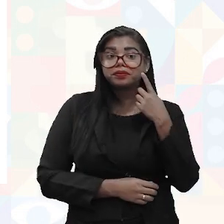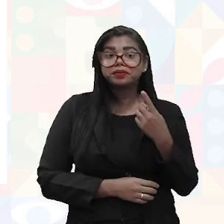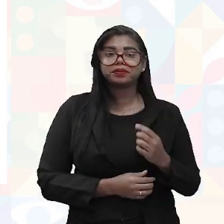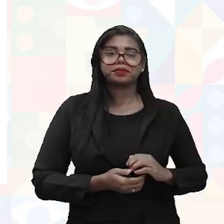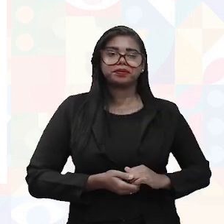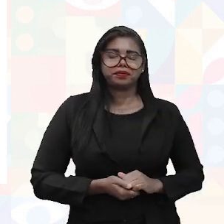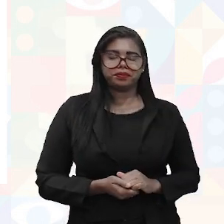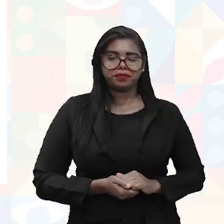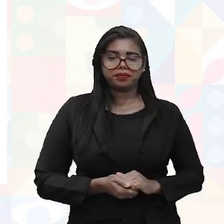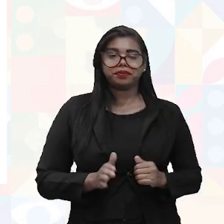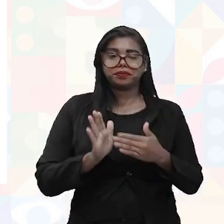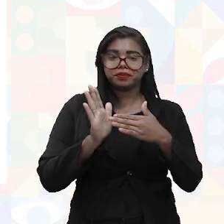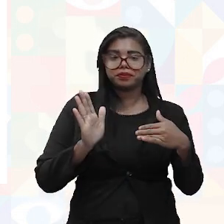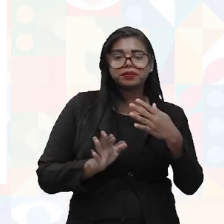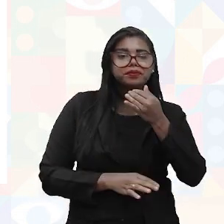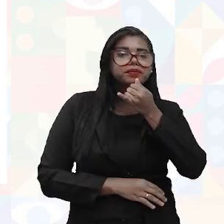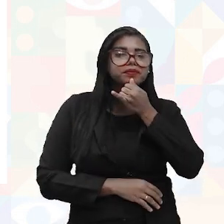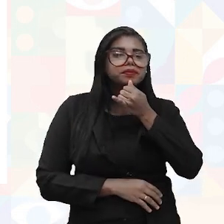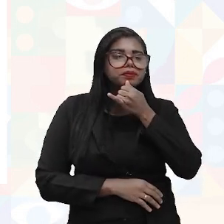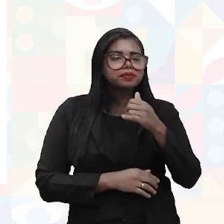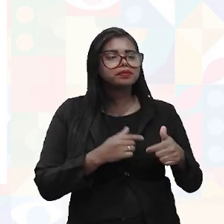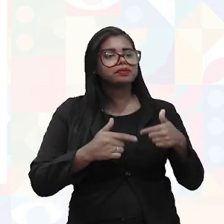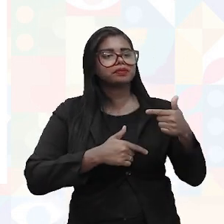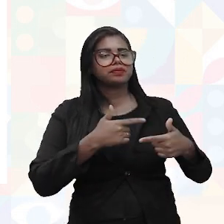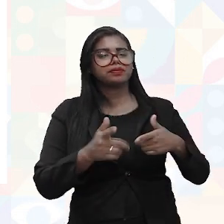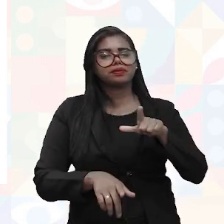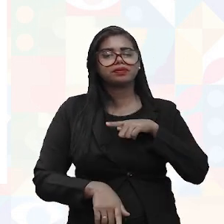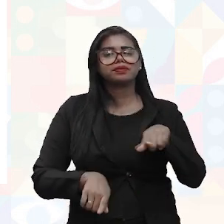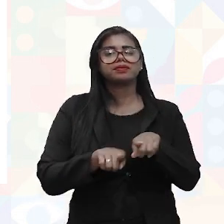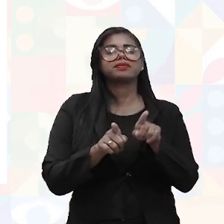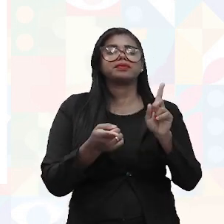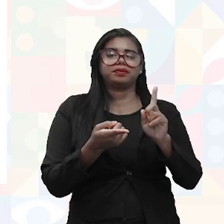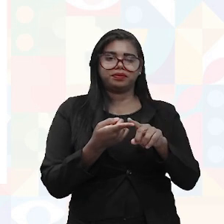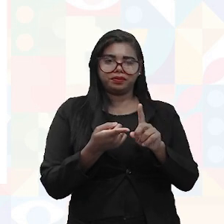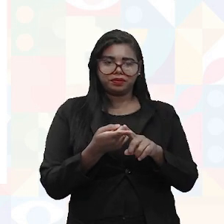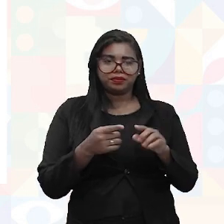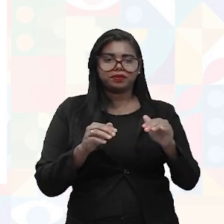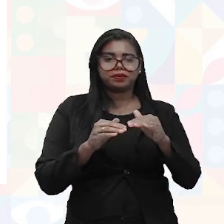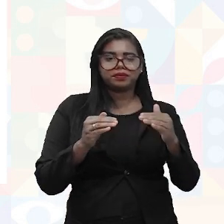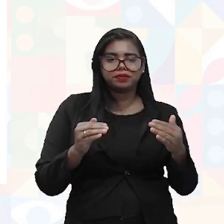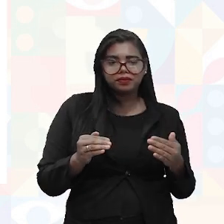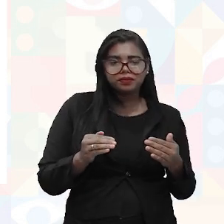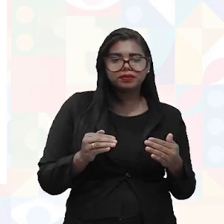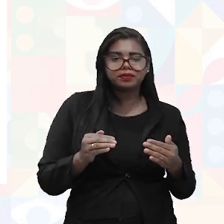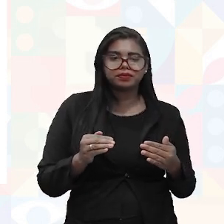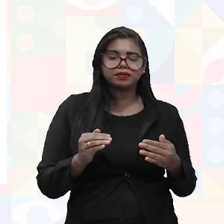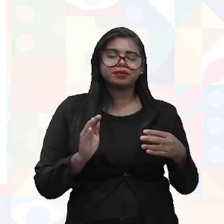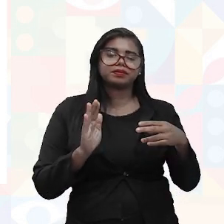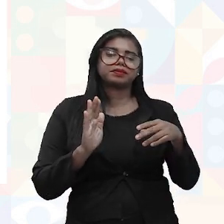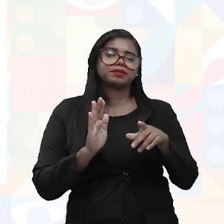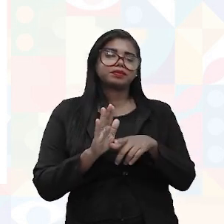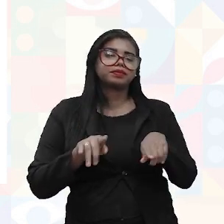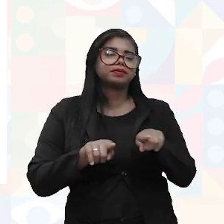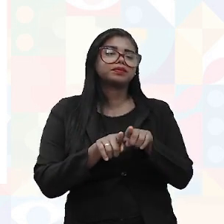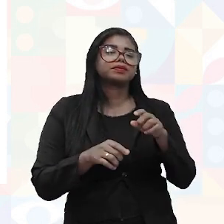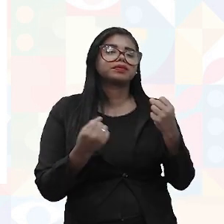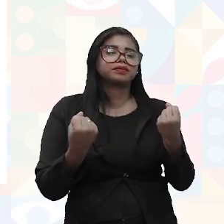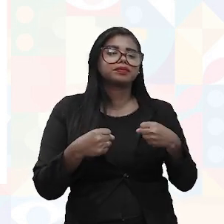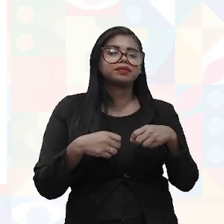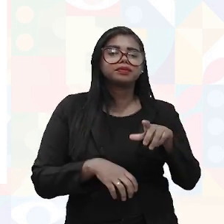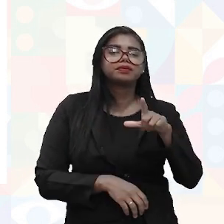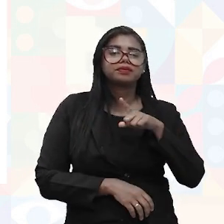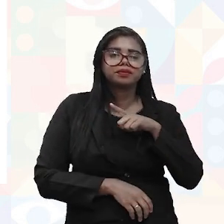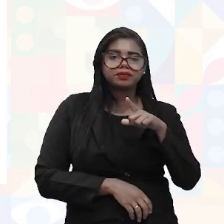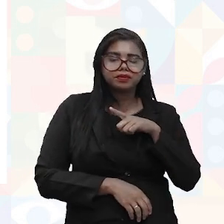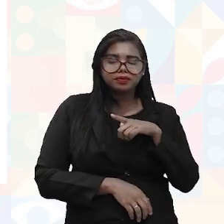posso tirar também, como exemplo, o trabalho que as pessoas têm no escritório, não é? Eu posso dizer também que eu preciso ter essa